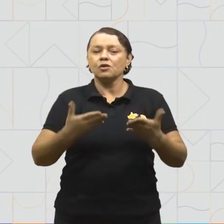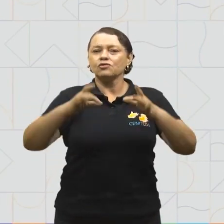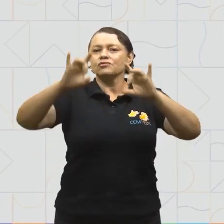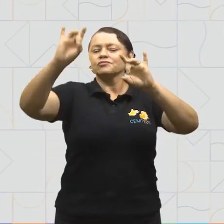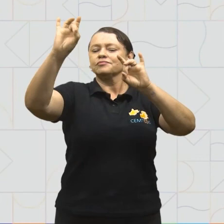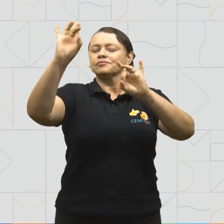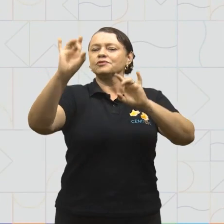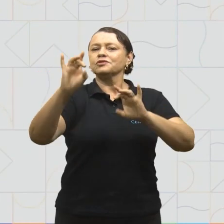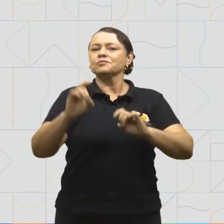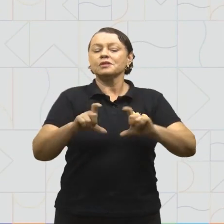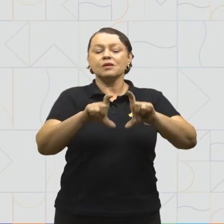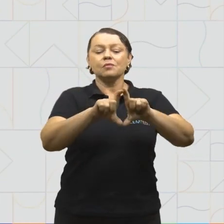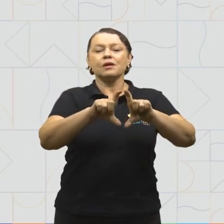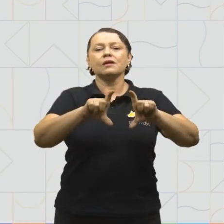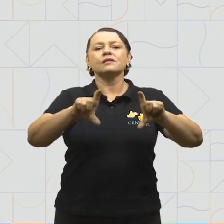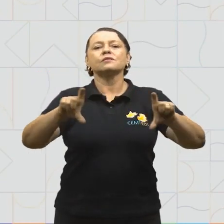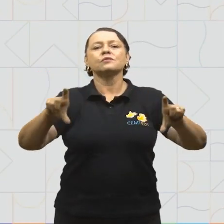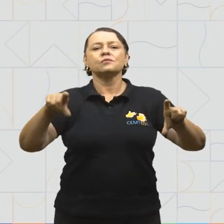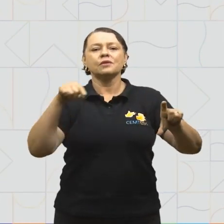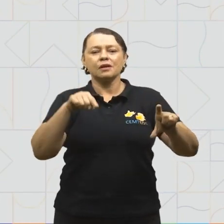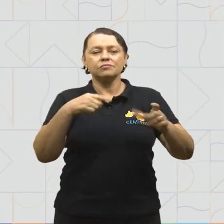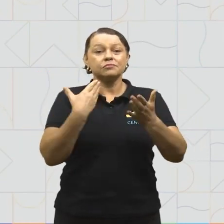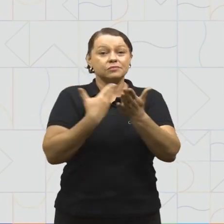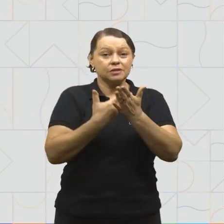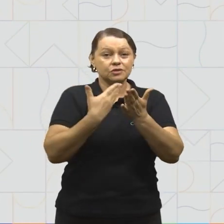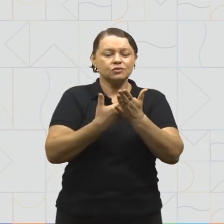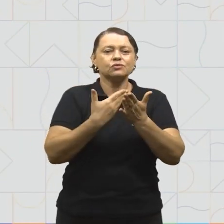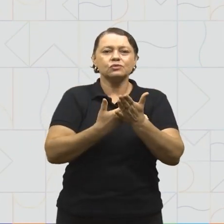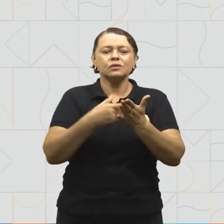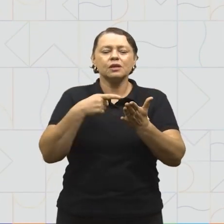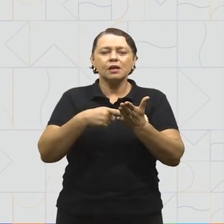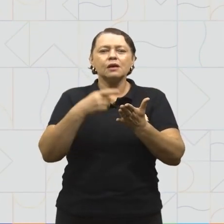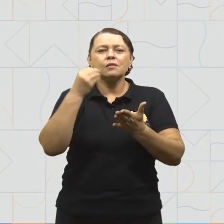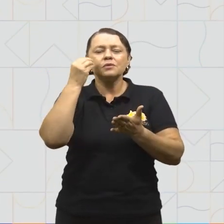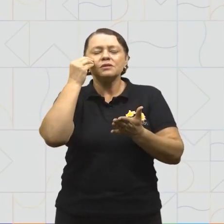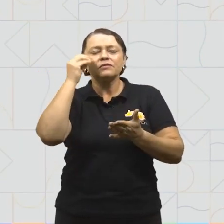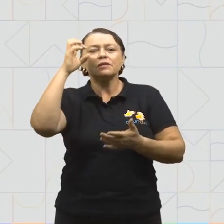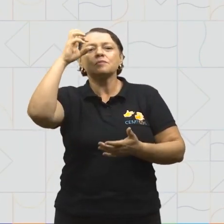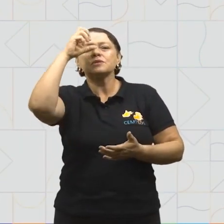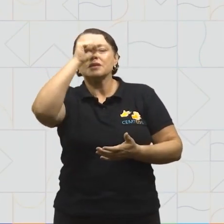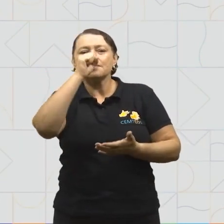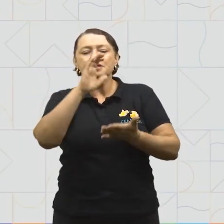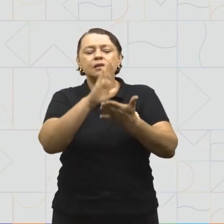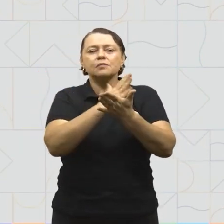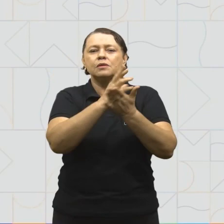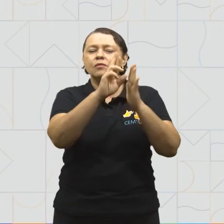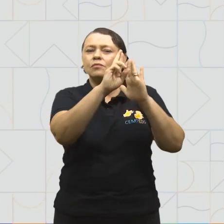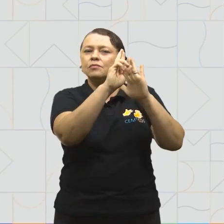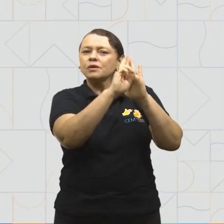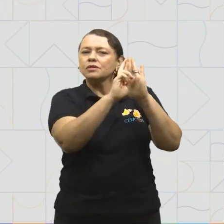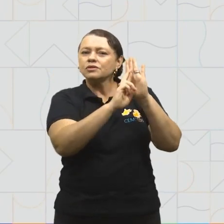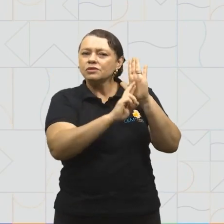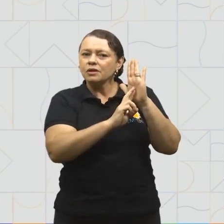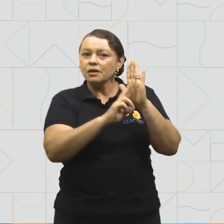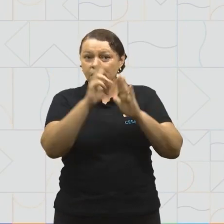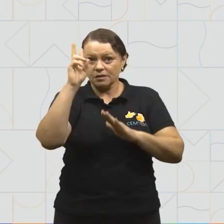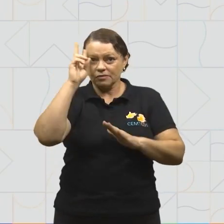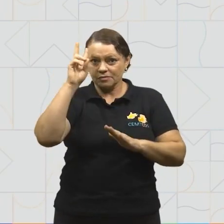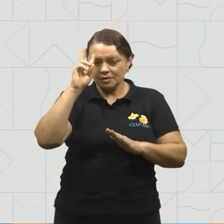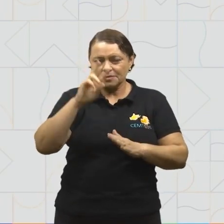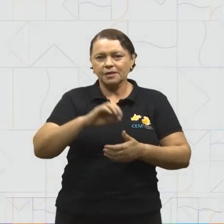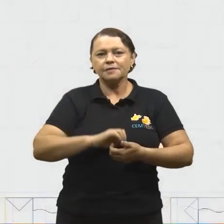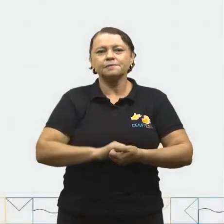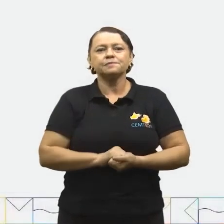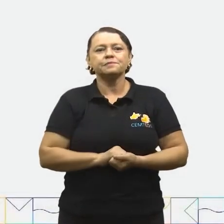especial para o parágrafo. Estudamos ele mais de perto e aprendemos algumas regrinhas sobre ele. Relembre-as